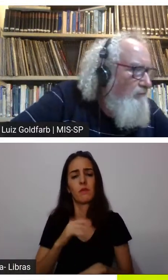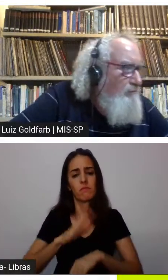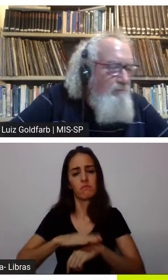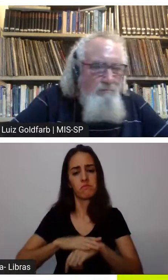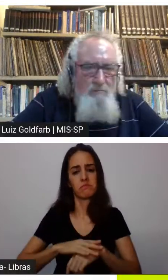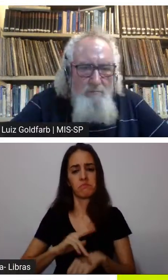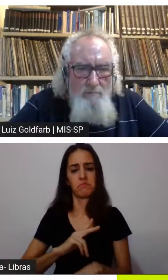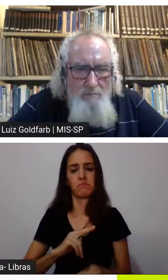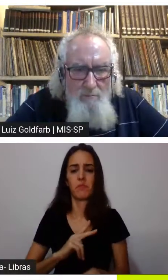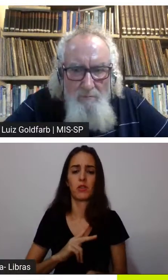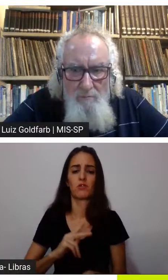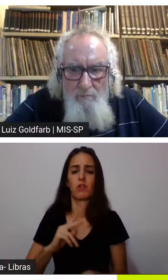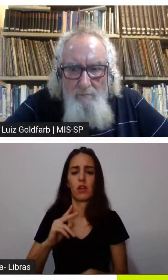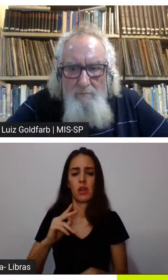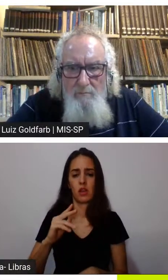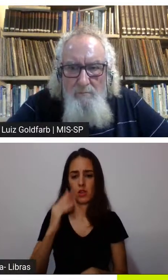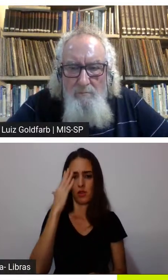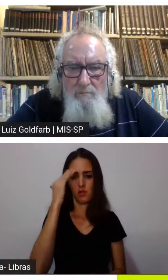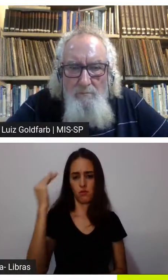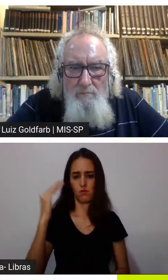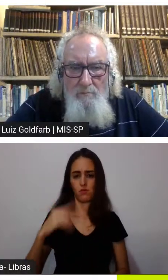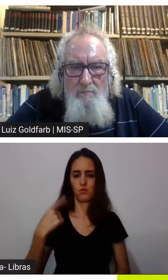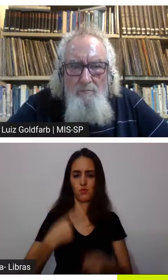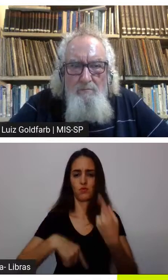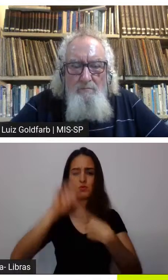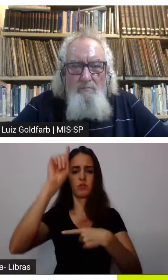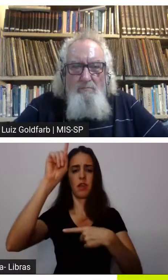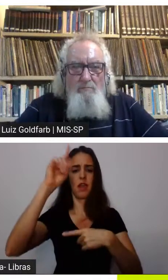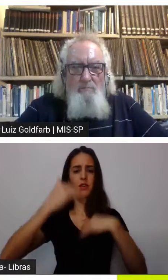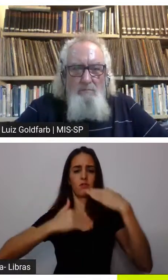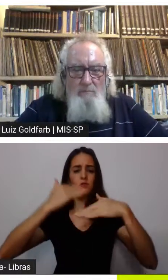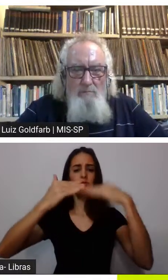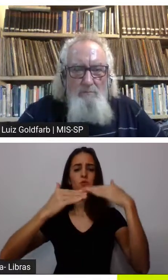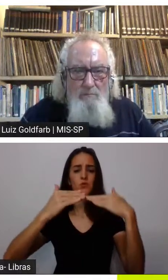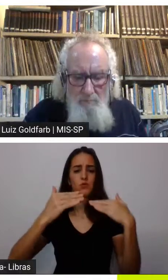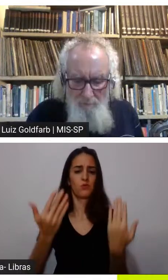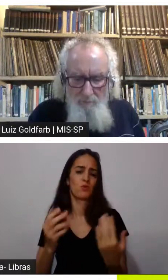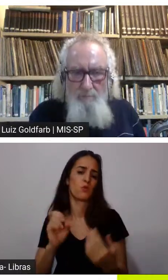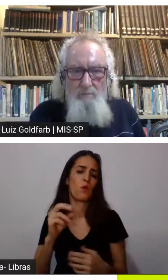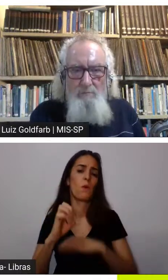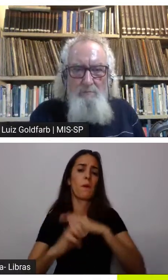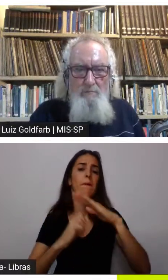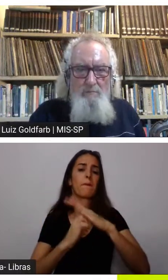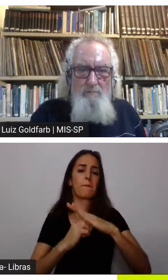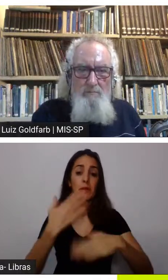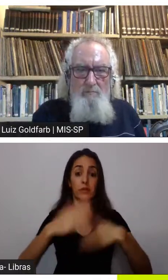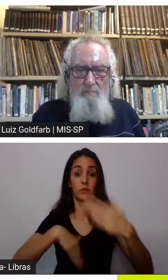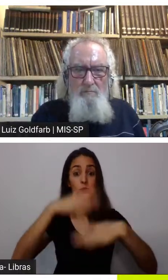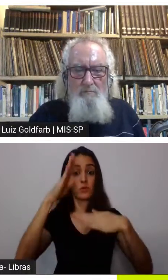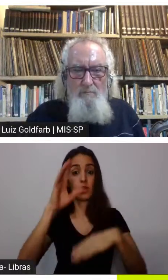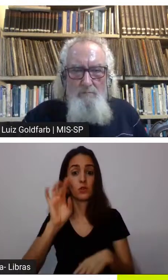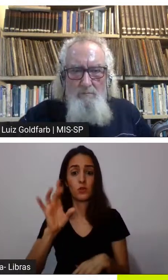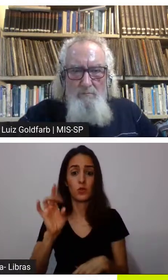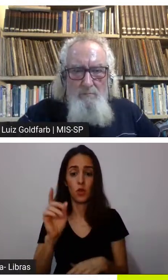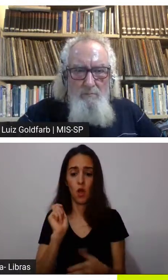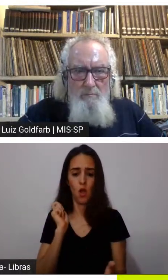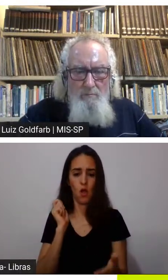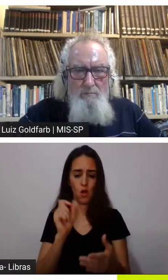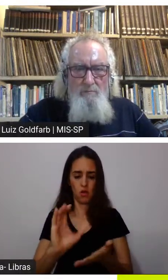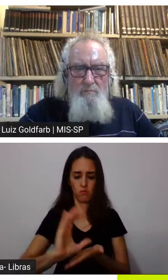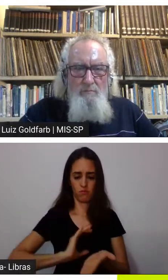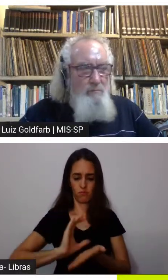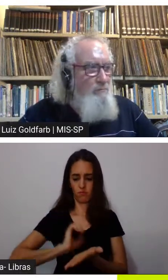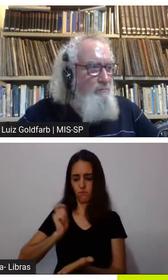ou a nível empresarial de que não é a gente tem que ter um propósito maior do que só ter coisas do que só consumir do que